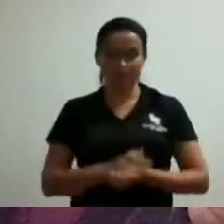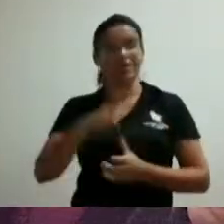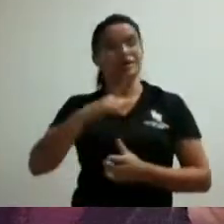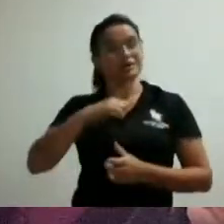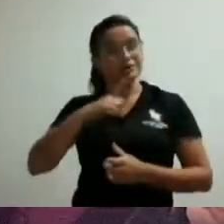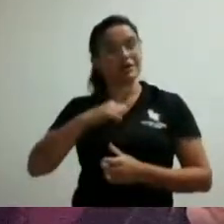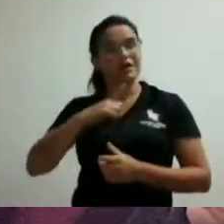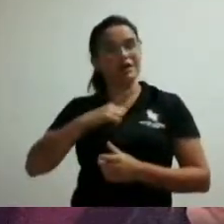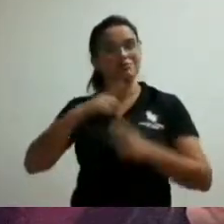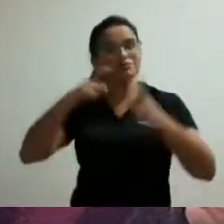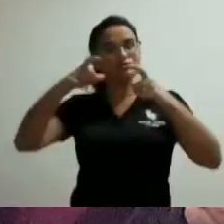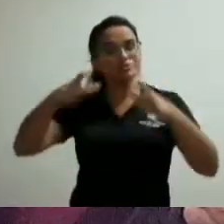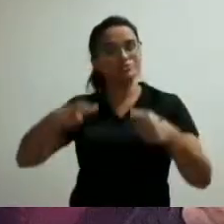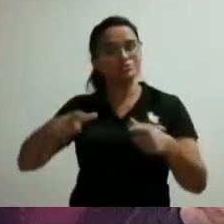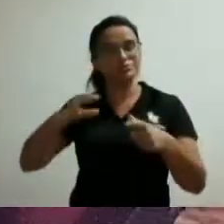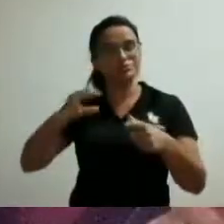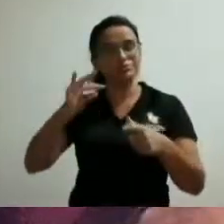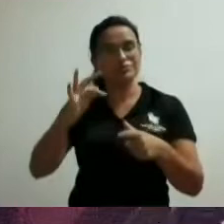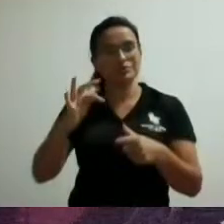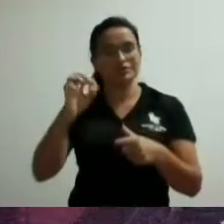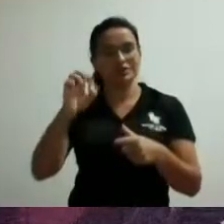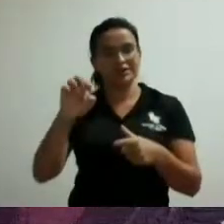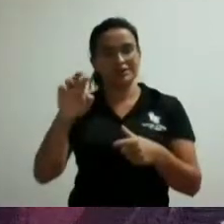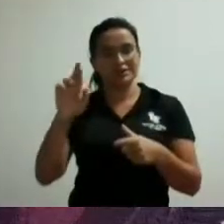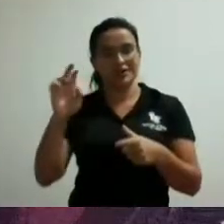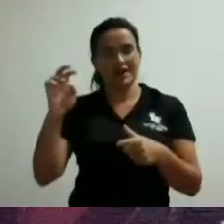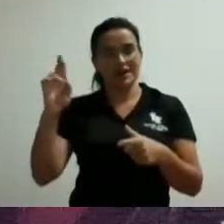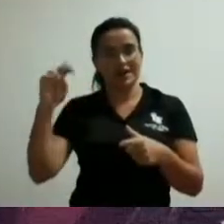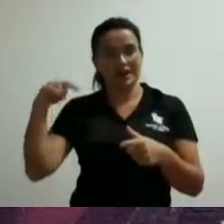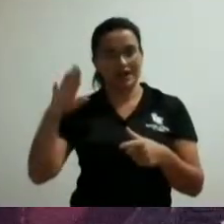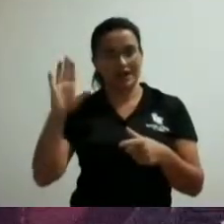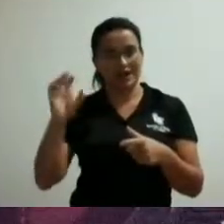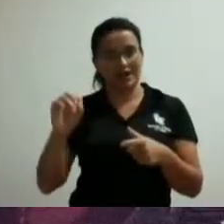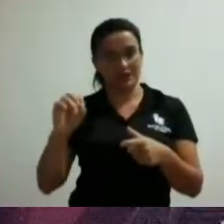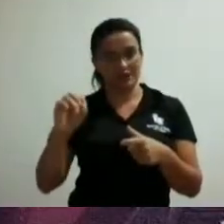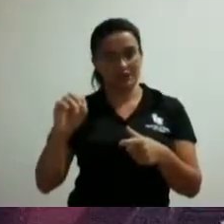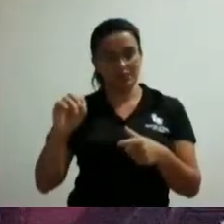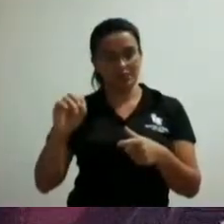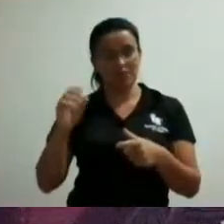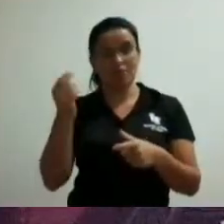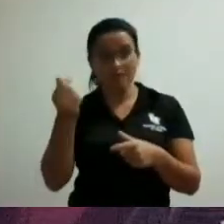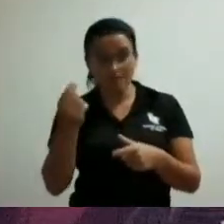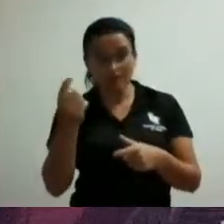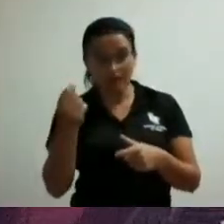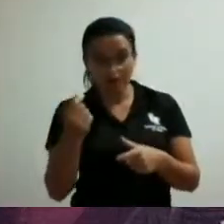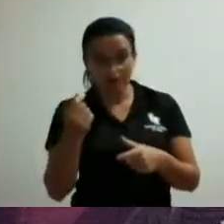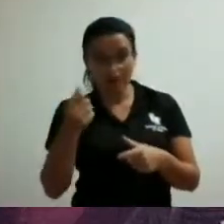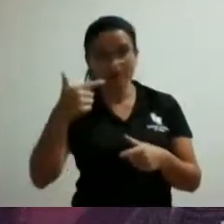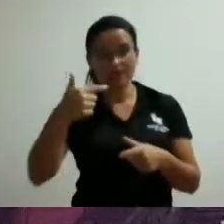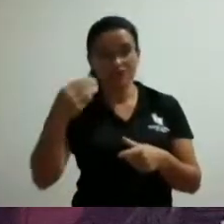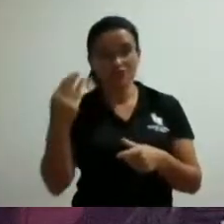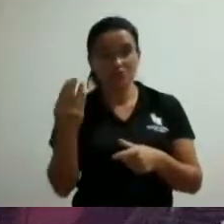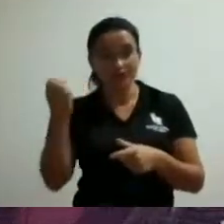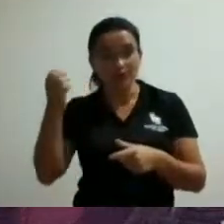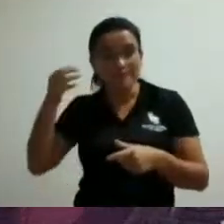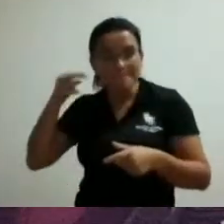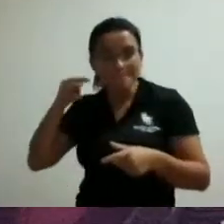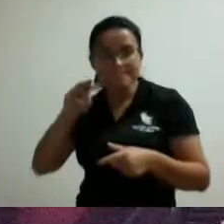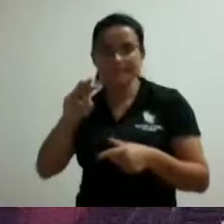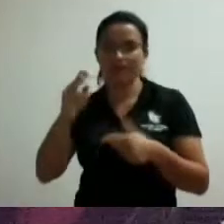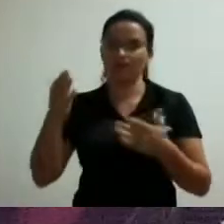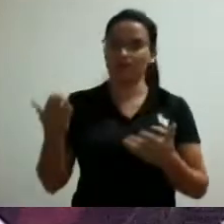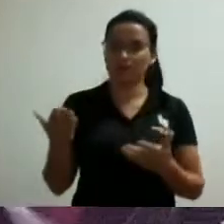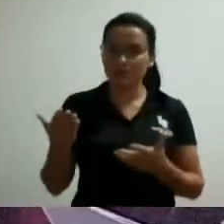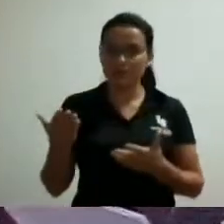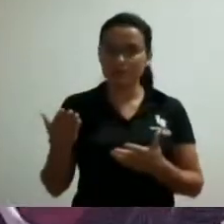para o tribunal de justiça que vale 24 milhões de reais então nós não estamos ganhando nada de graça